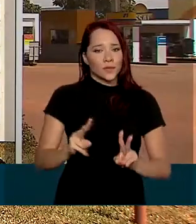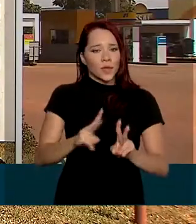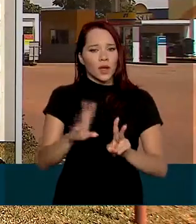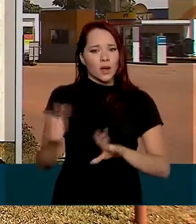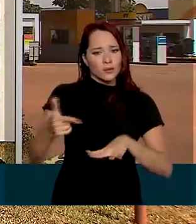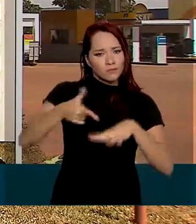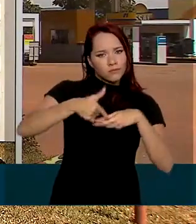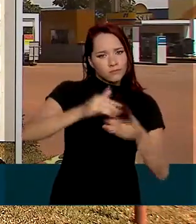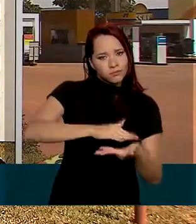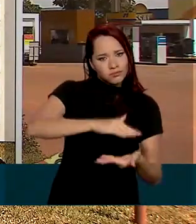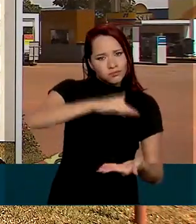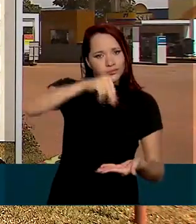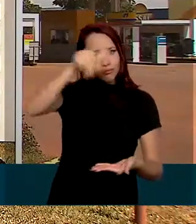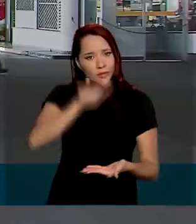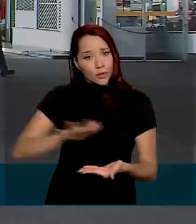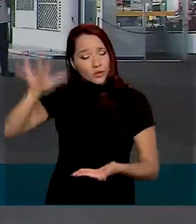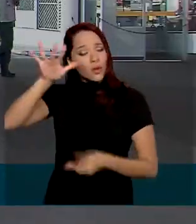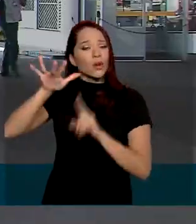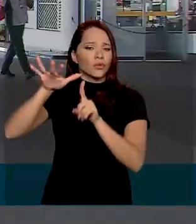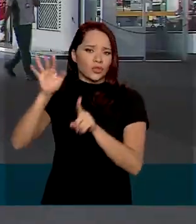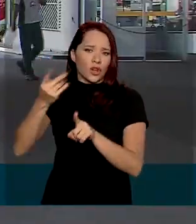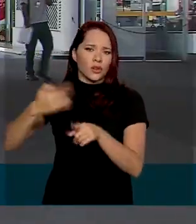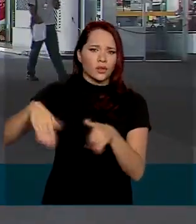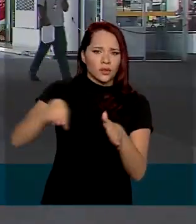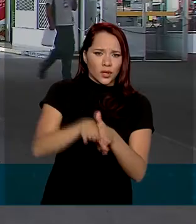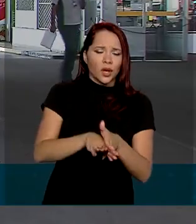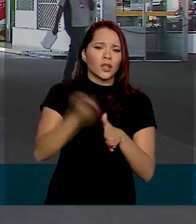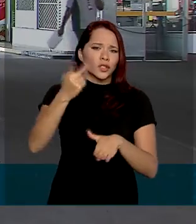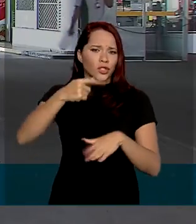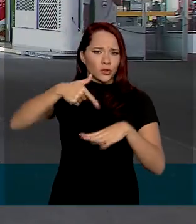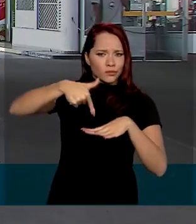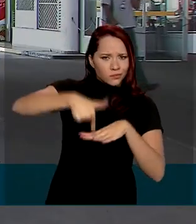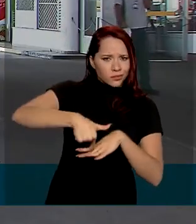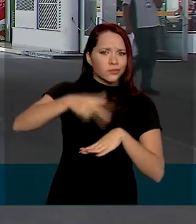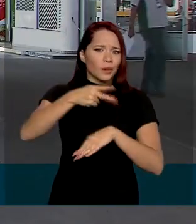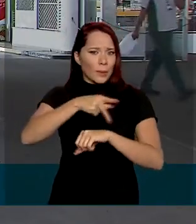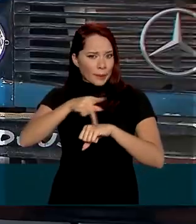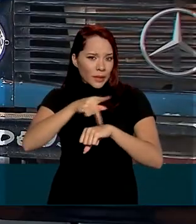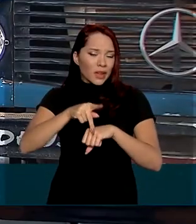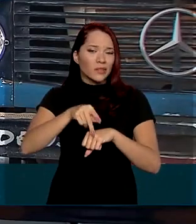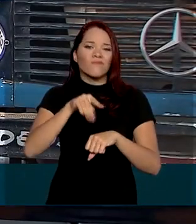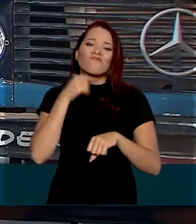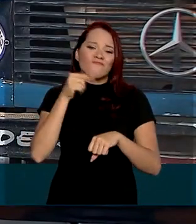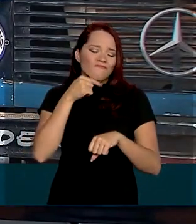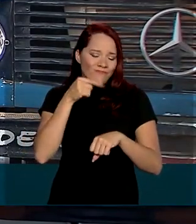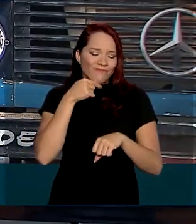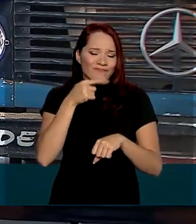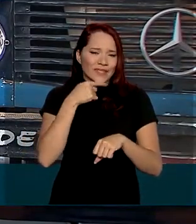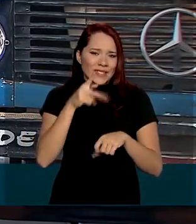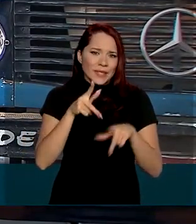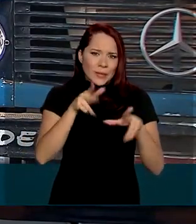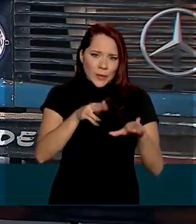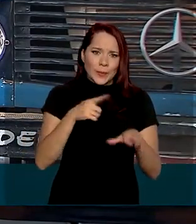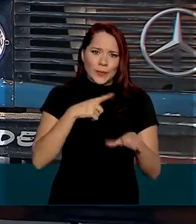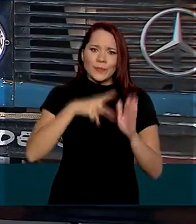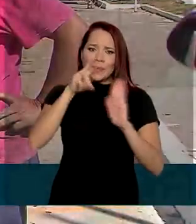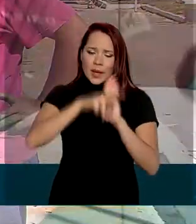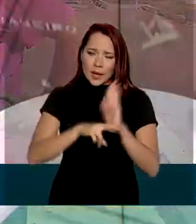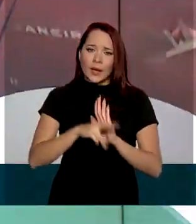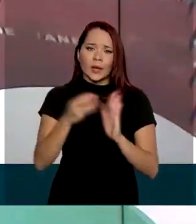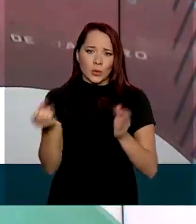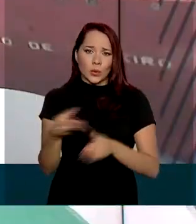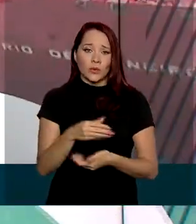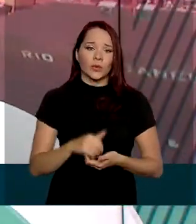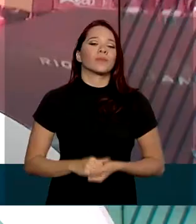abastecimento nacional, uma vez que as entregas de biodiesel previstas para o período podem não ser suficientes para atender a regra atual.